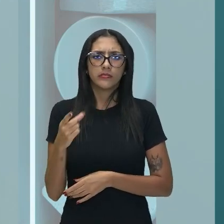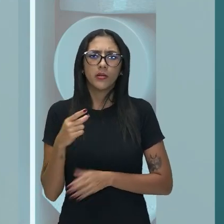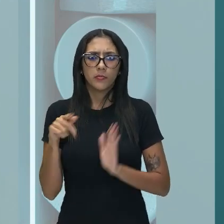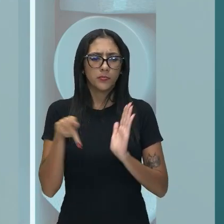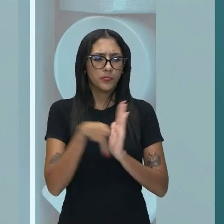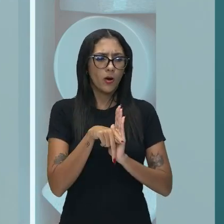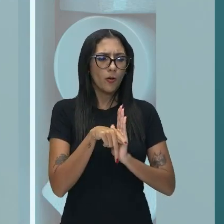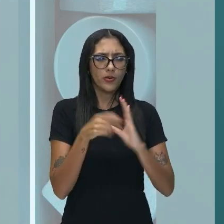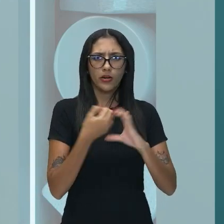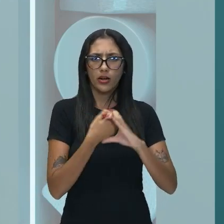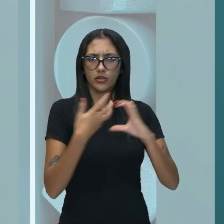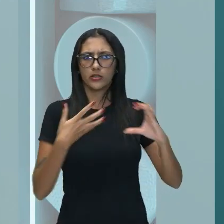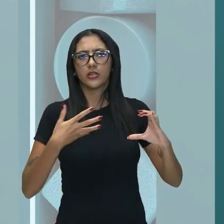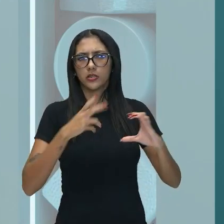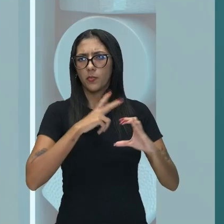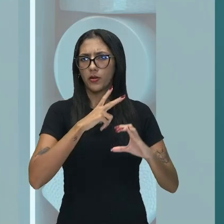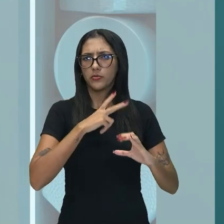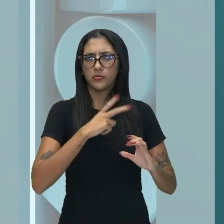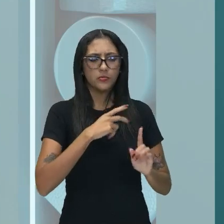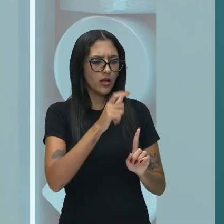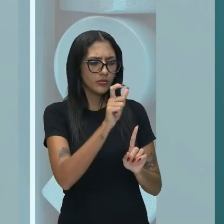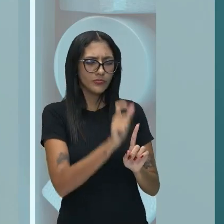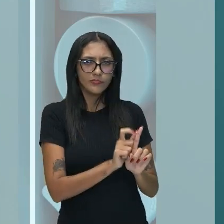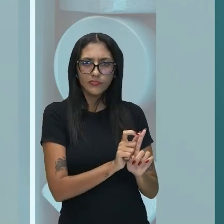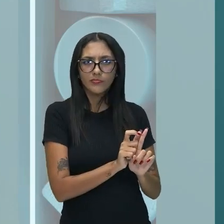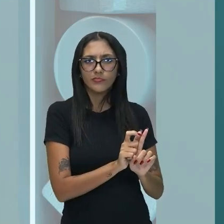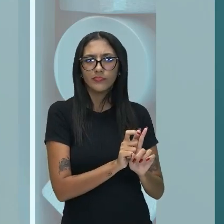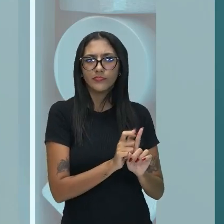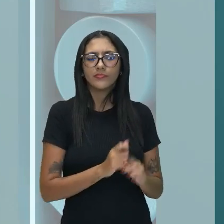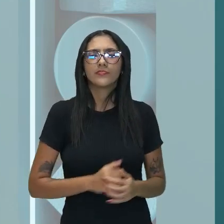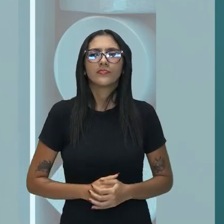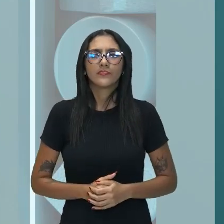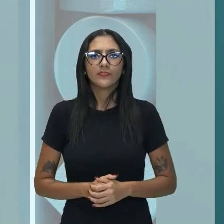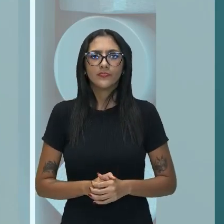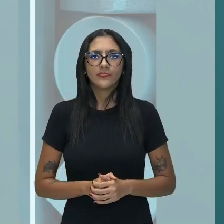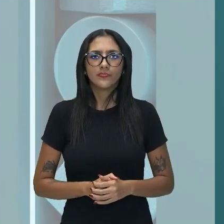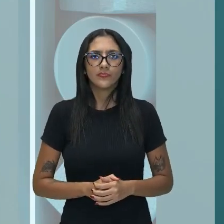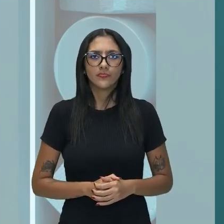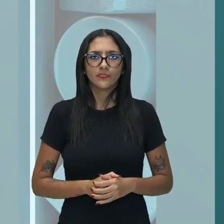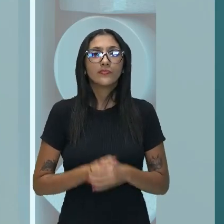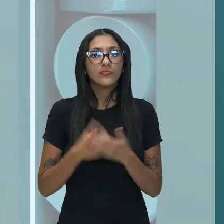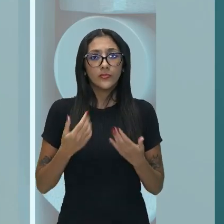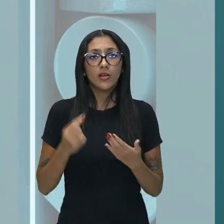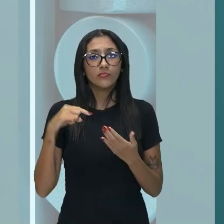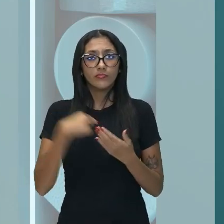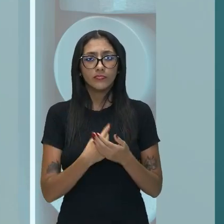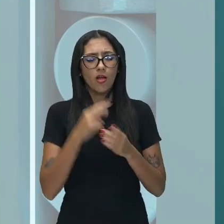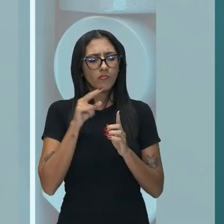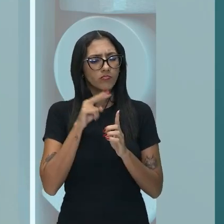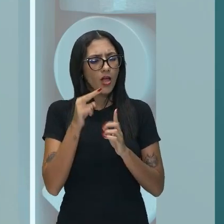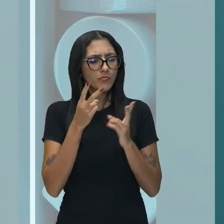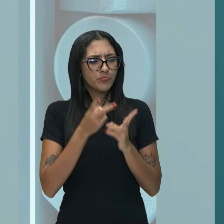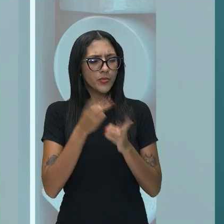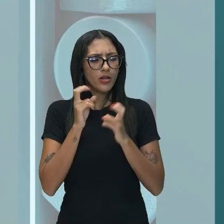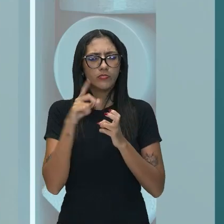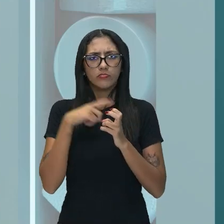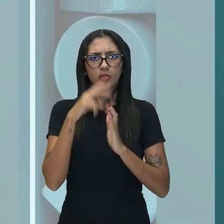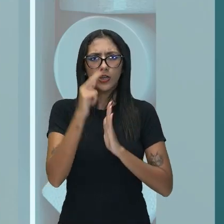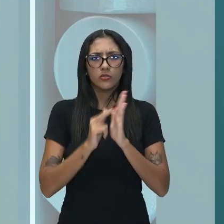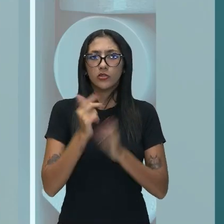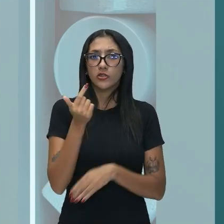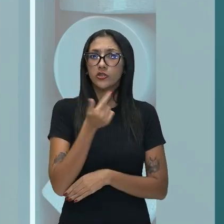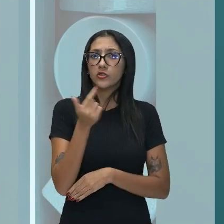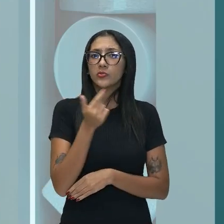sujeito, que vai atribuir uma característica ao sujeito. Então, quando nós olhamos exatamente a segunda oração do nosso exemplo,